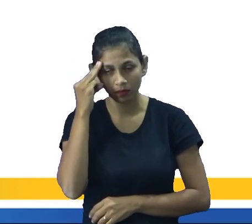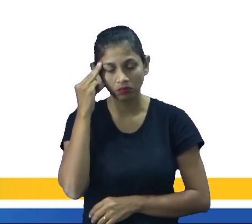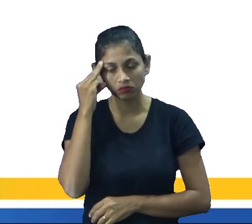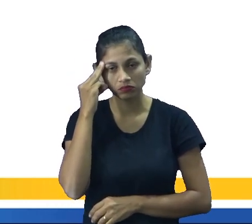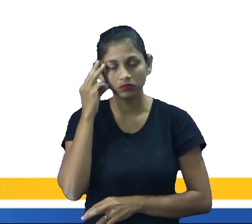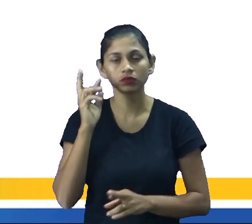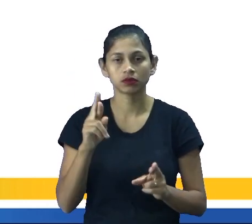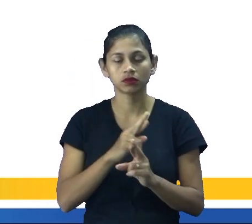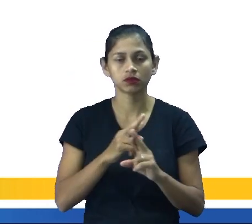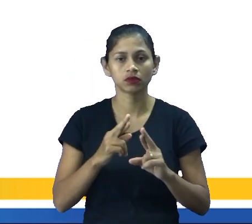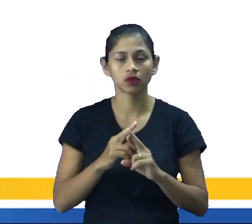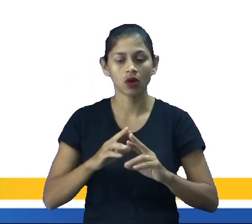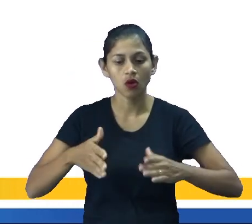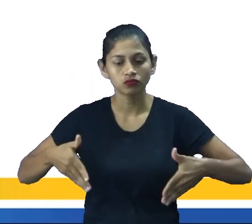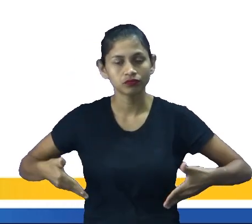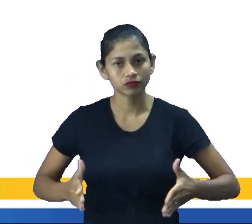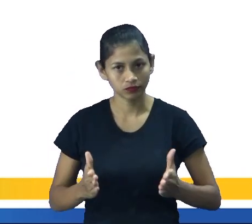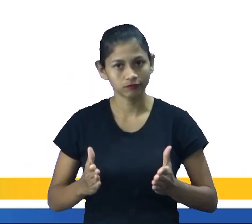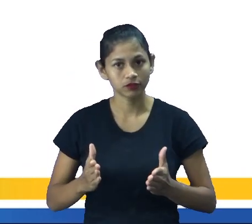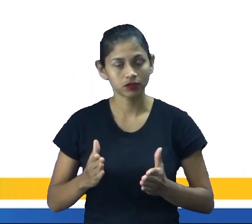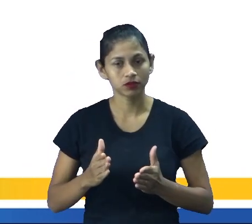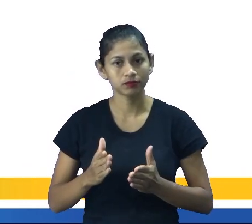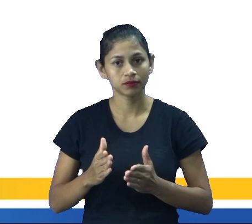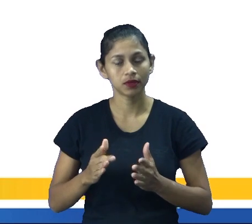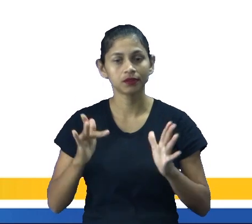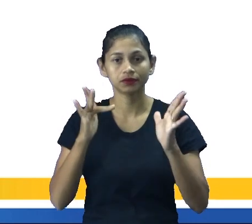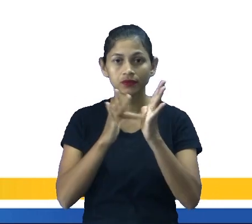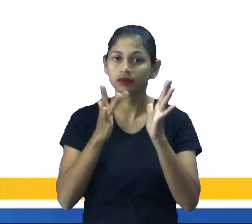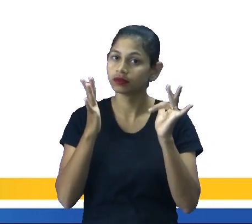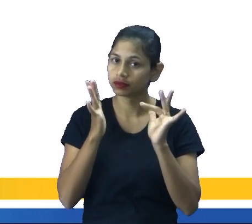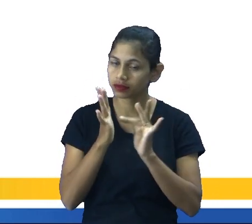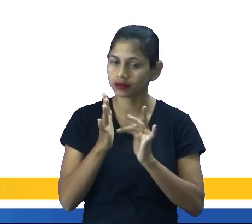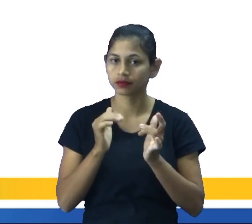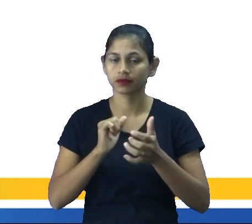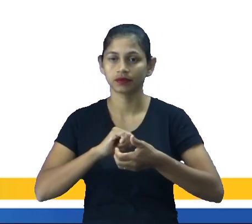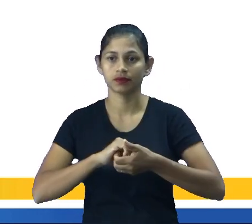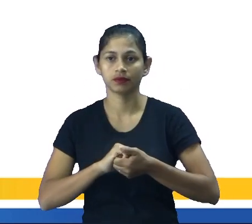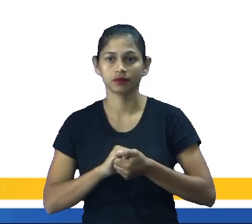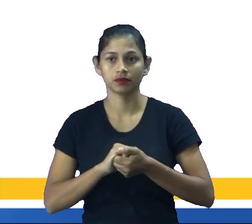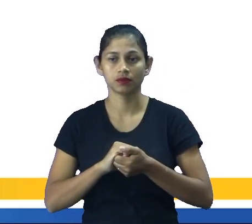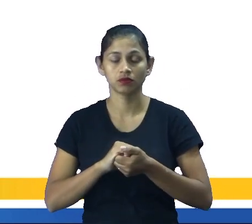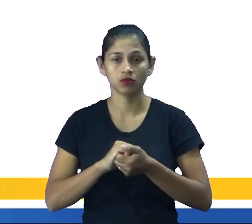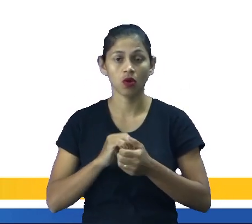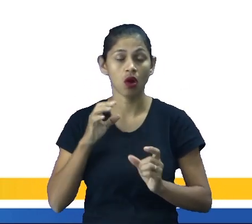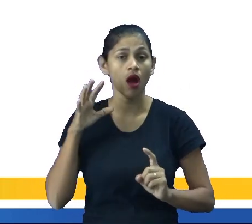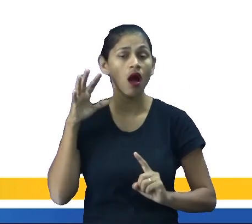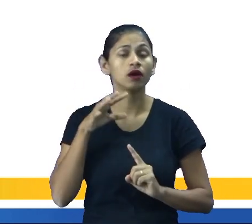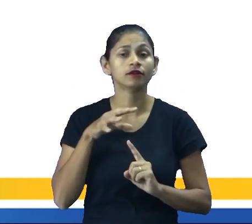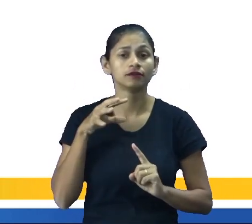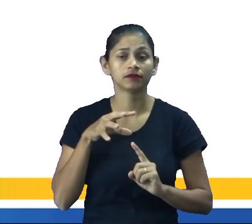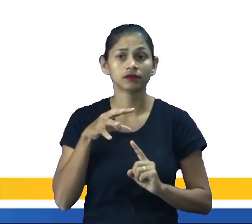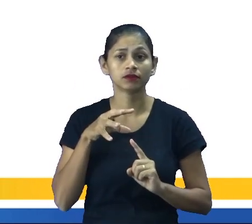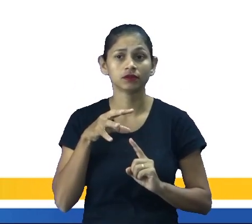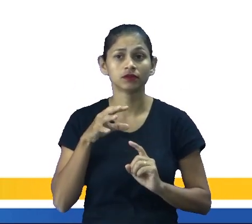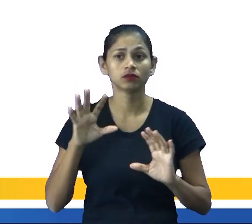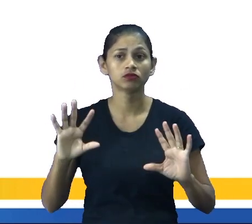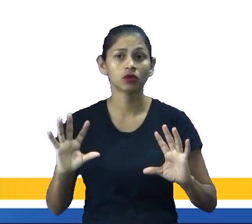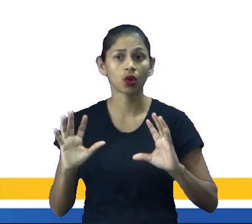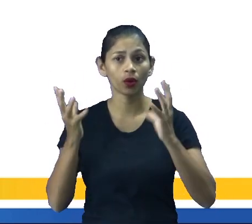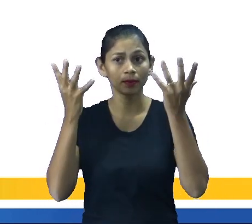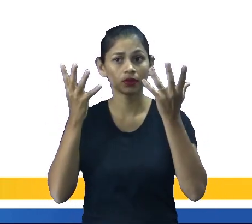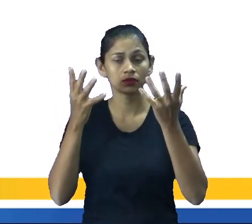algumas crenças. A celebração cristã inspirou-se em uma comemoração judaica chamada Pesat, que